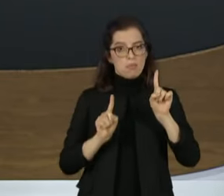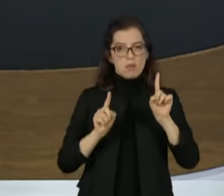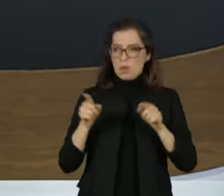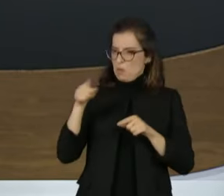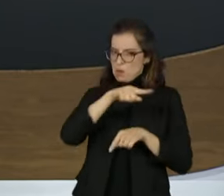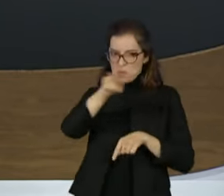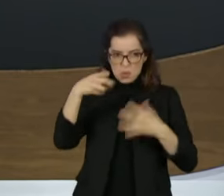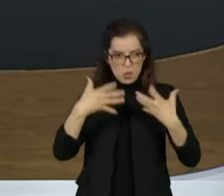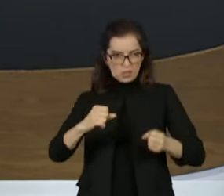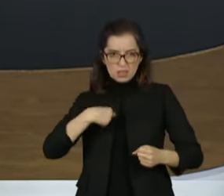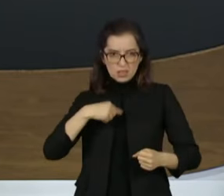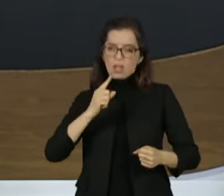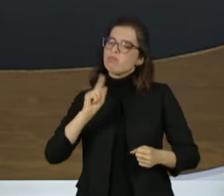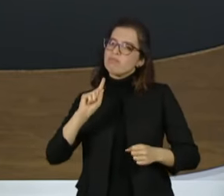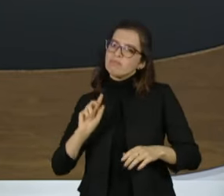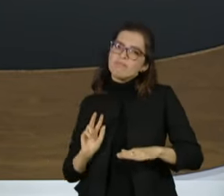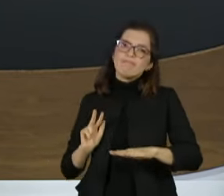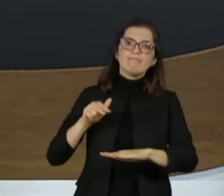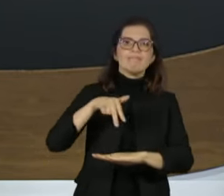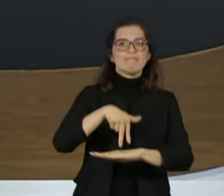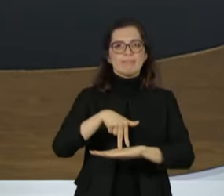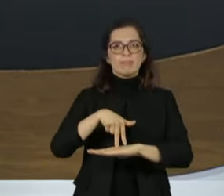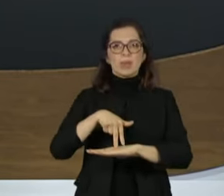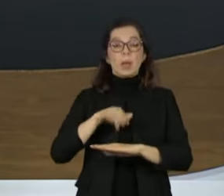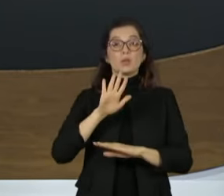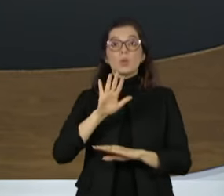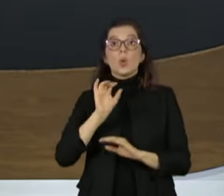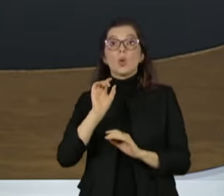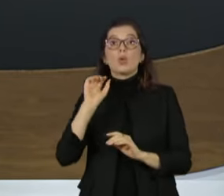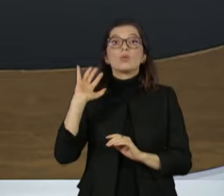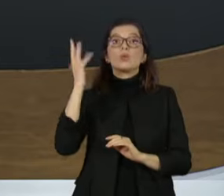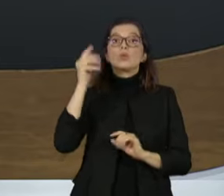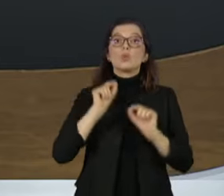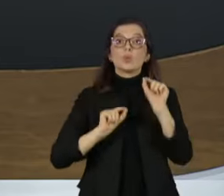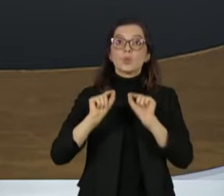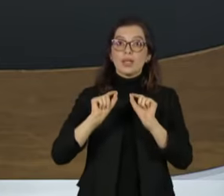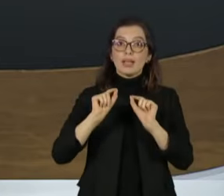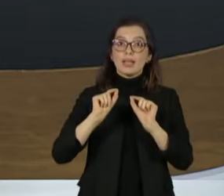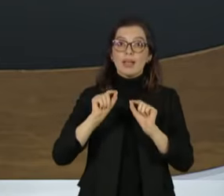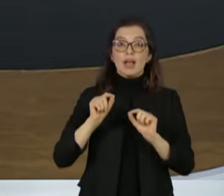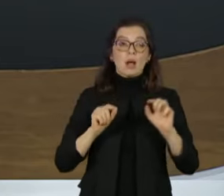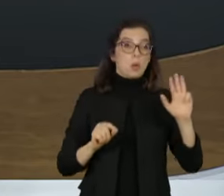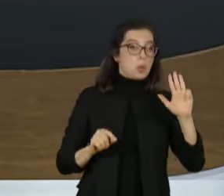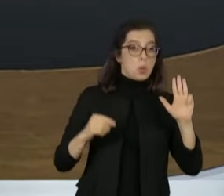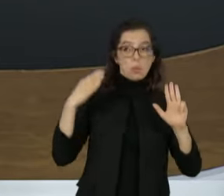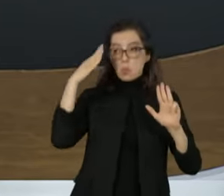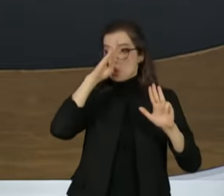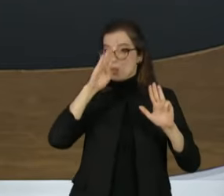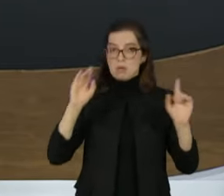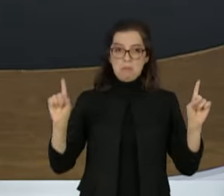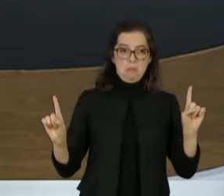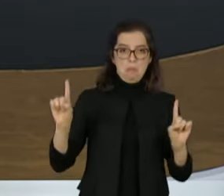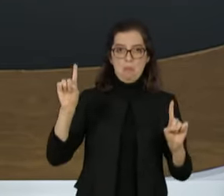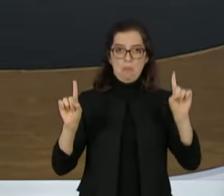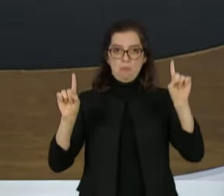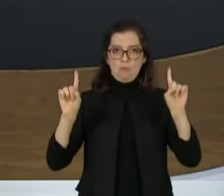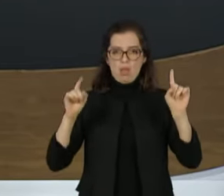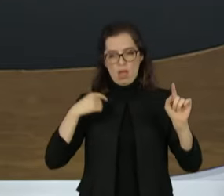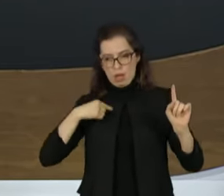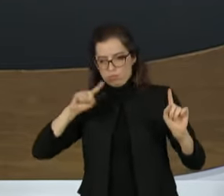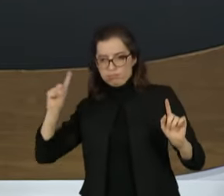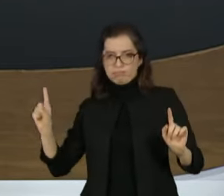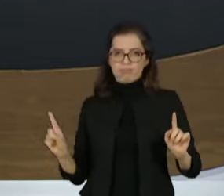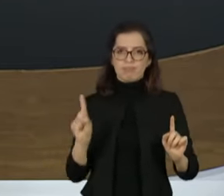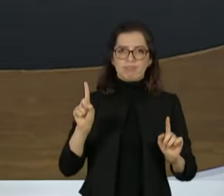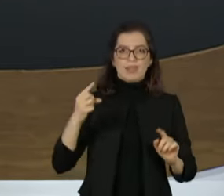a até aqui muito cristalizada, preferência do eleitorado por Lula ou Jair Bolsonaro. Para isso, ela aposta